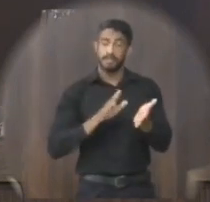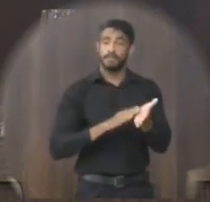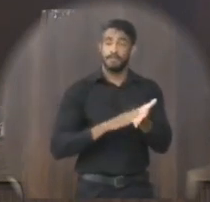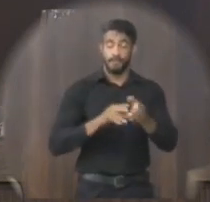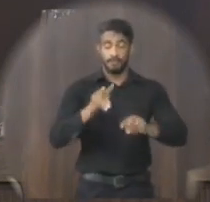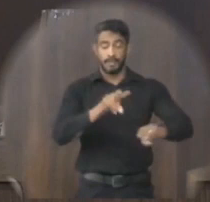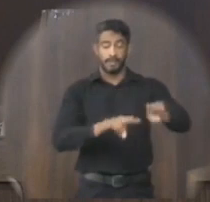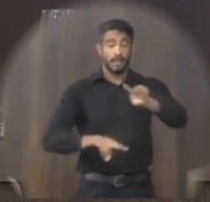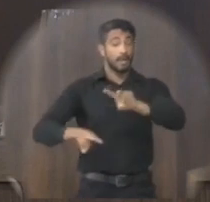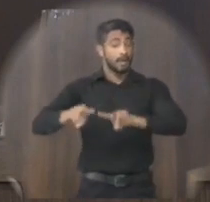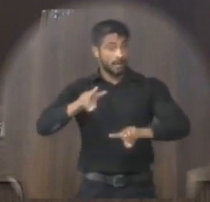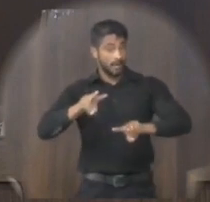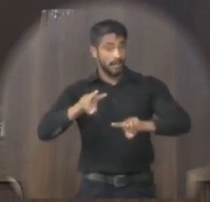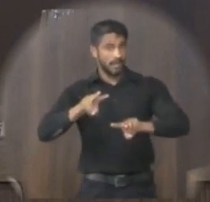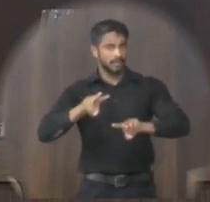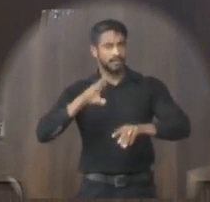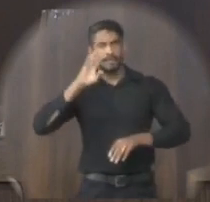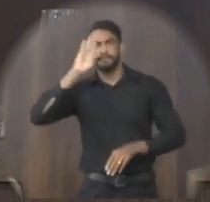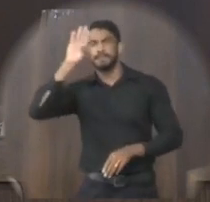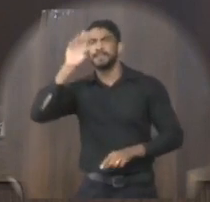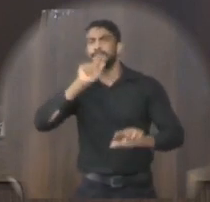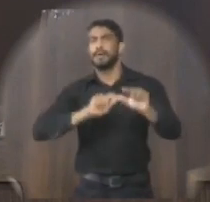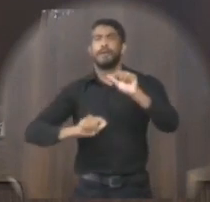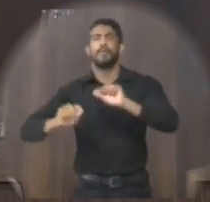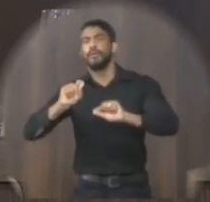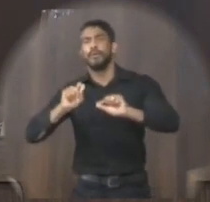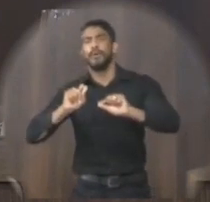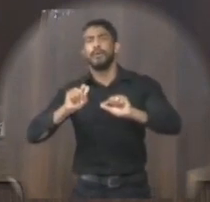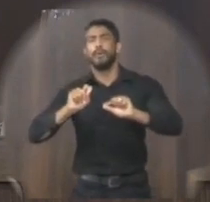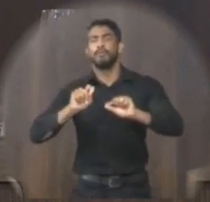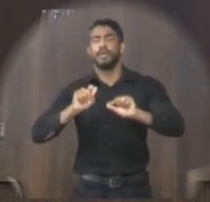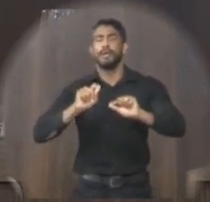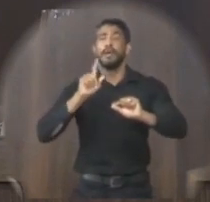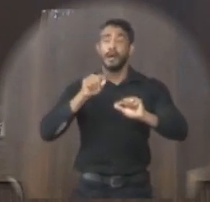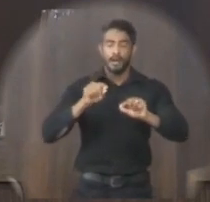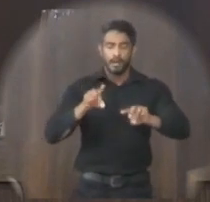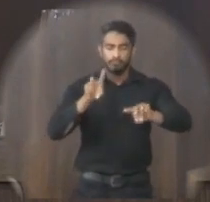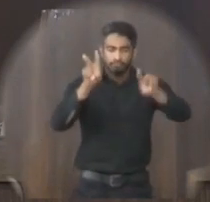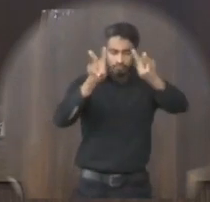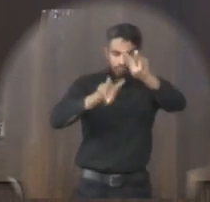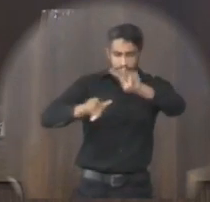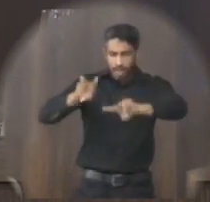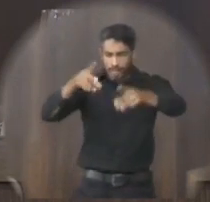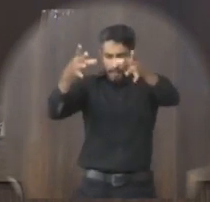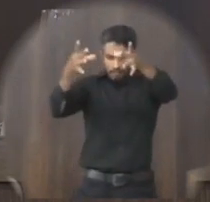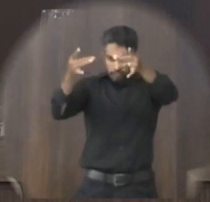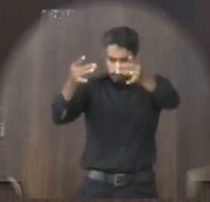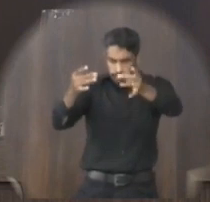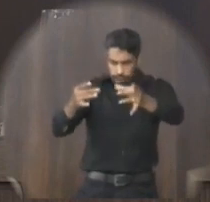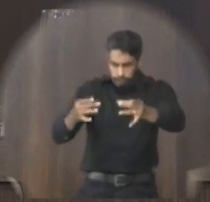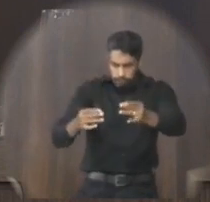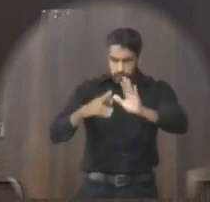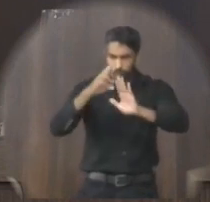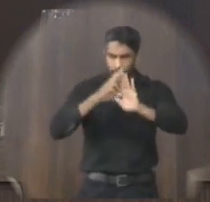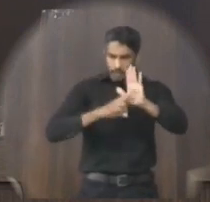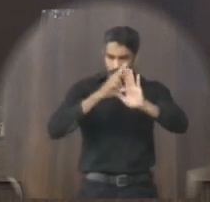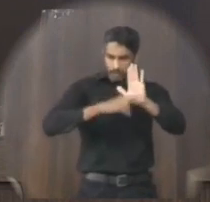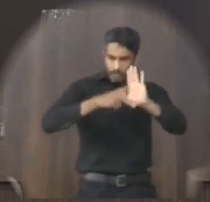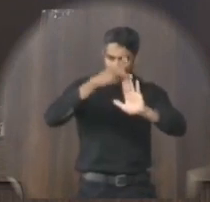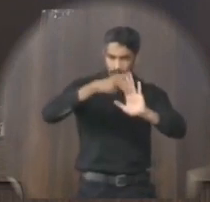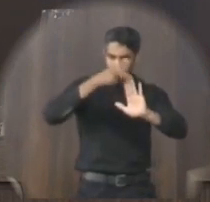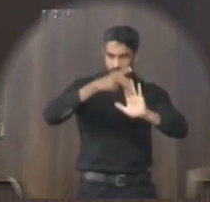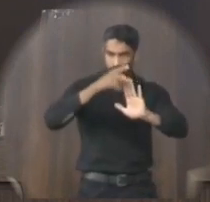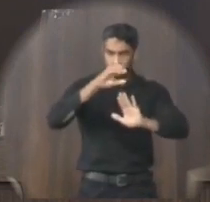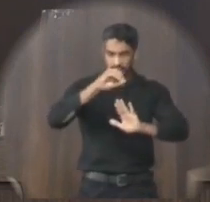análise. Fundamentação. Trata-se de análise do projeto de resolução 009